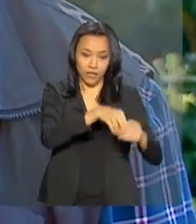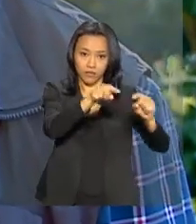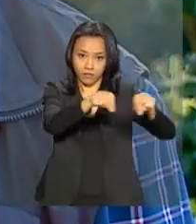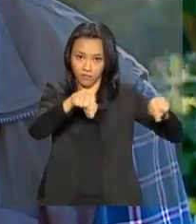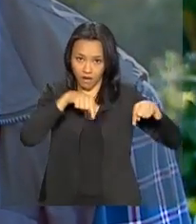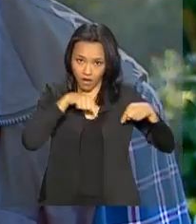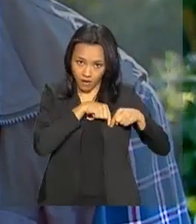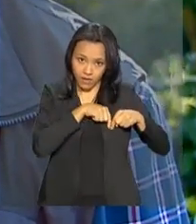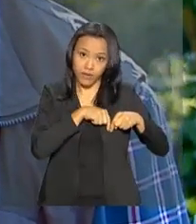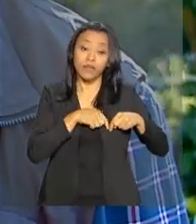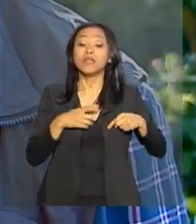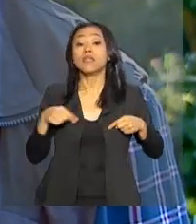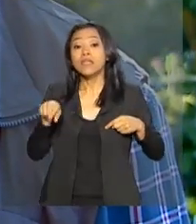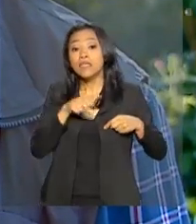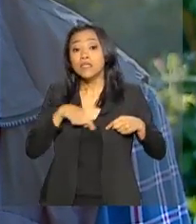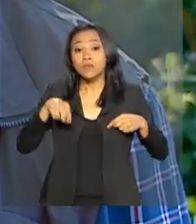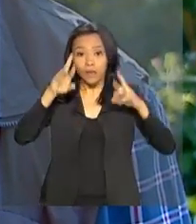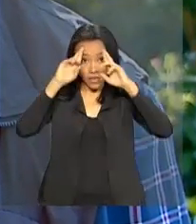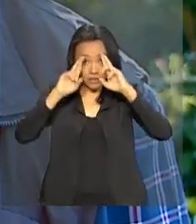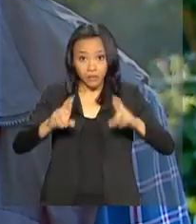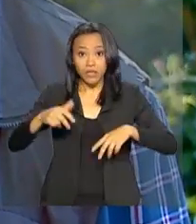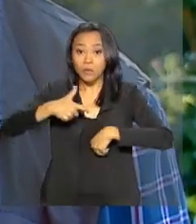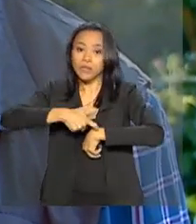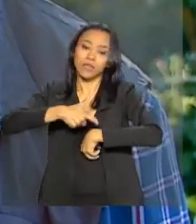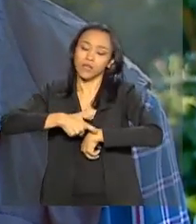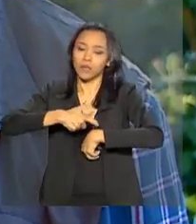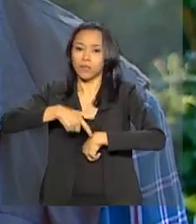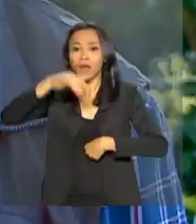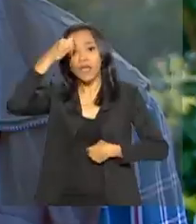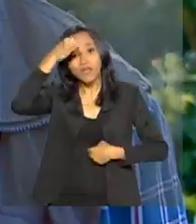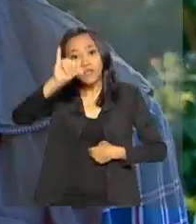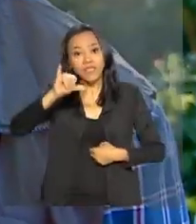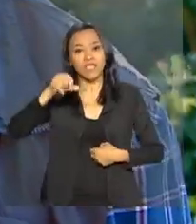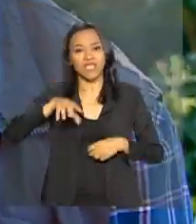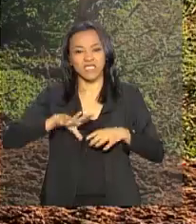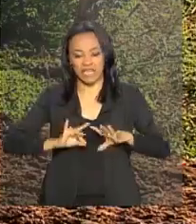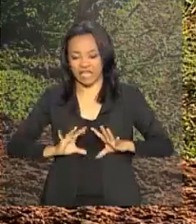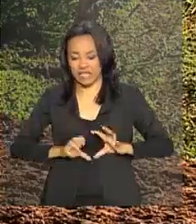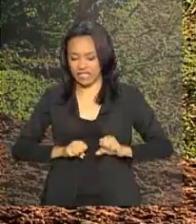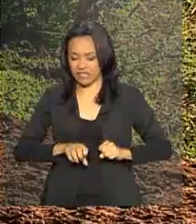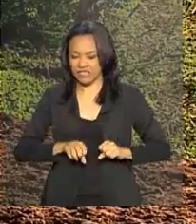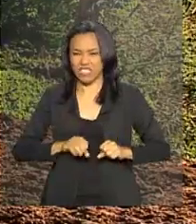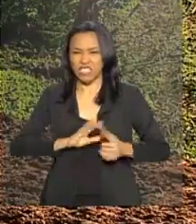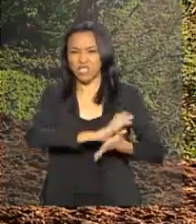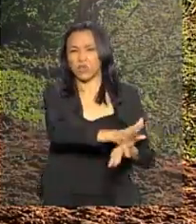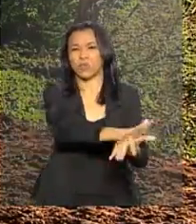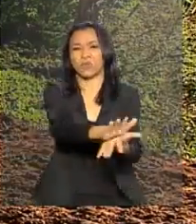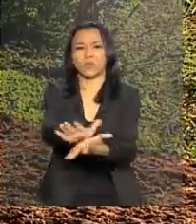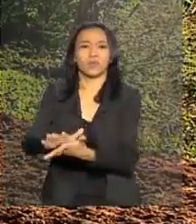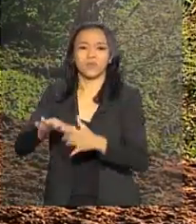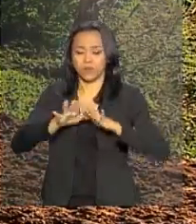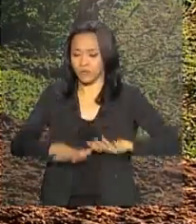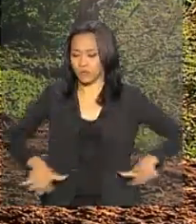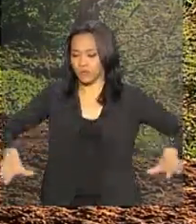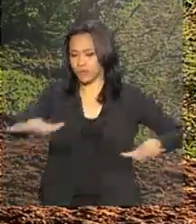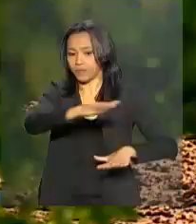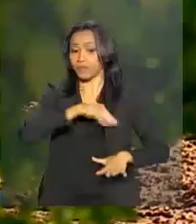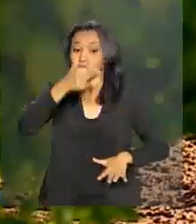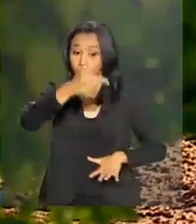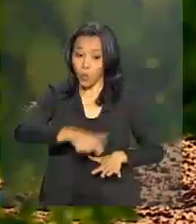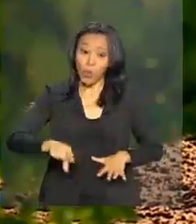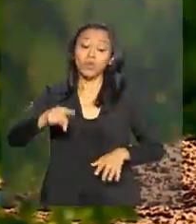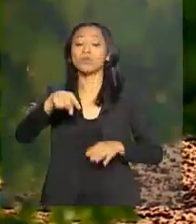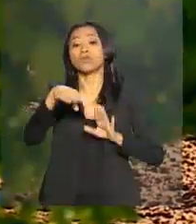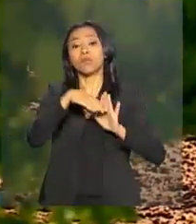respeita o tempo do pasto e você evita que ele seja degradado. Outro programa que beneficia a propriedade